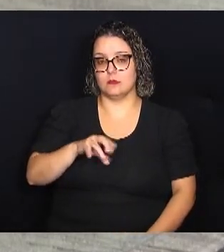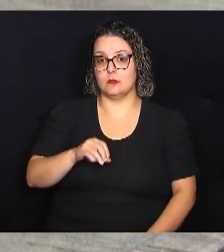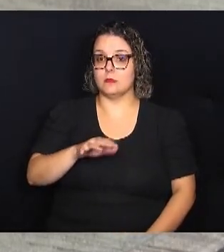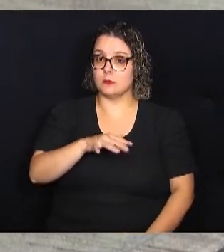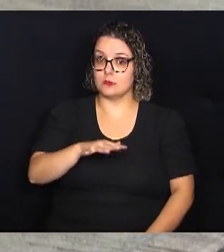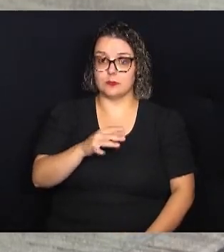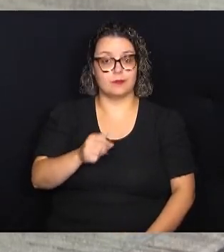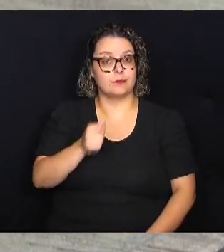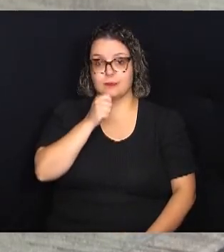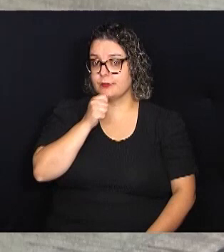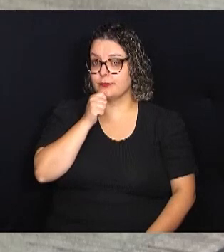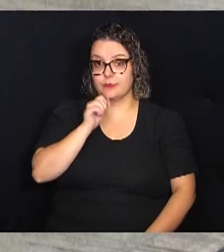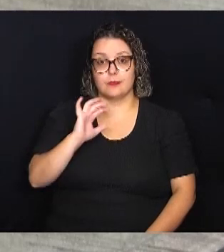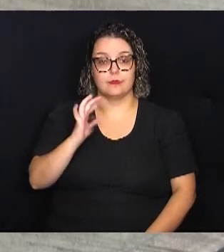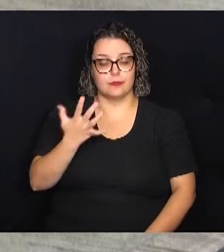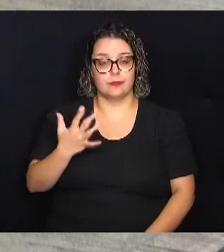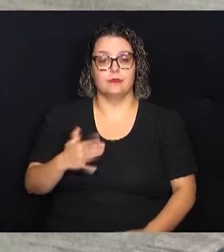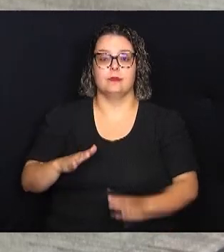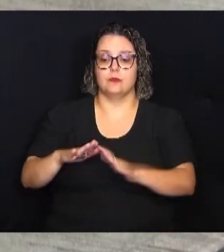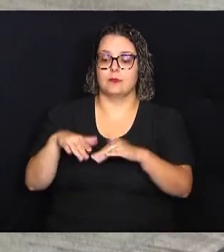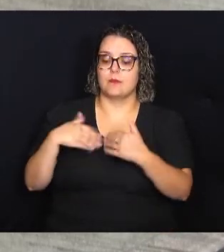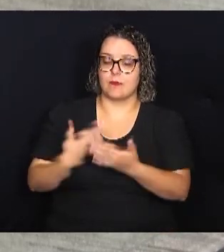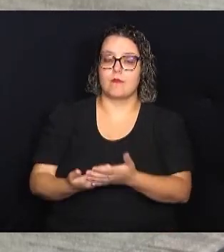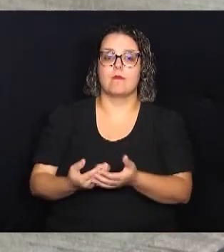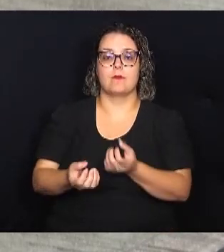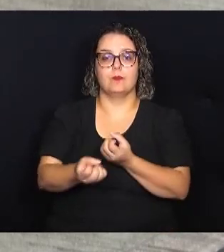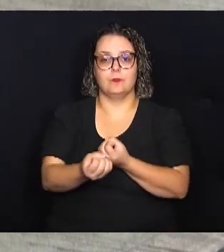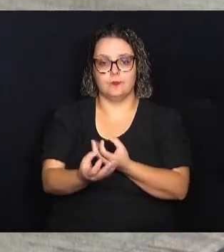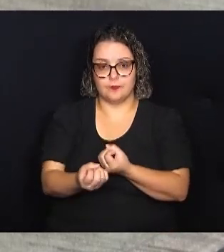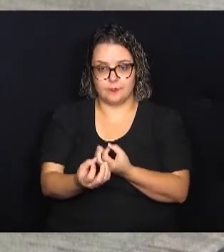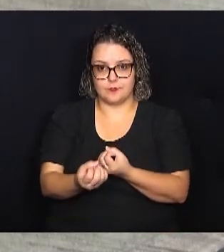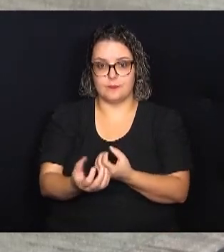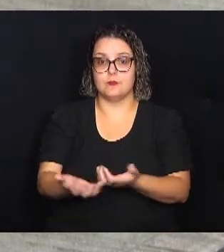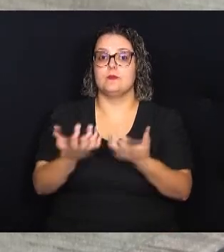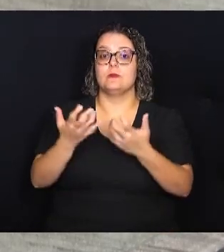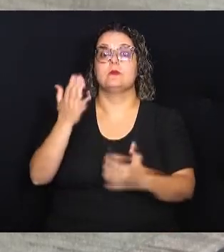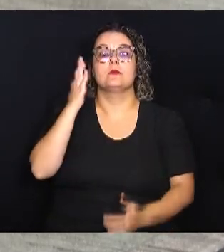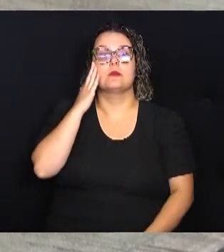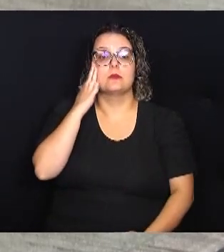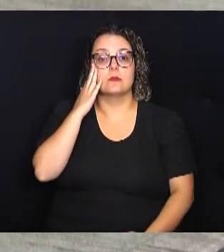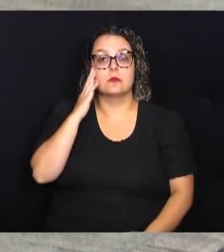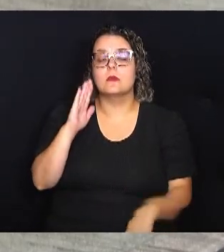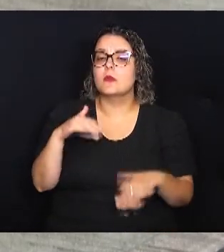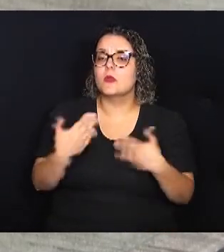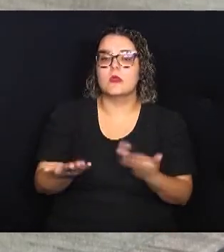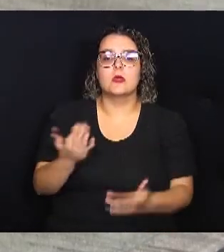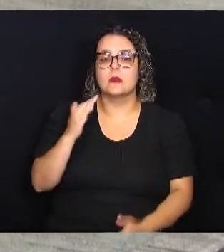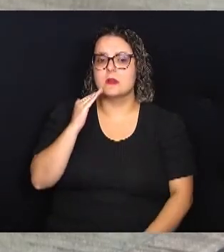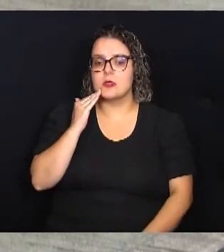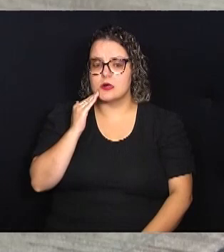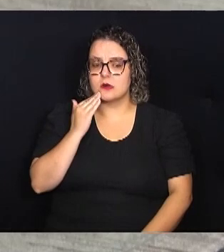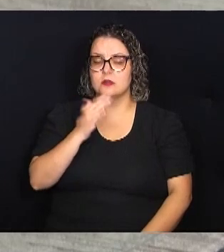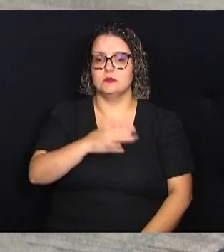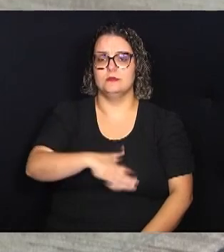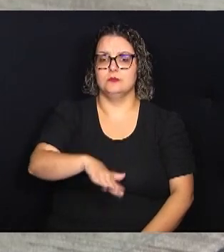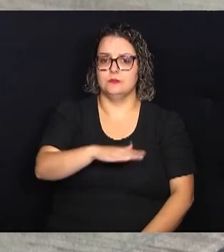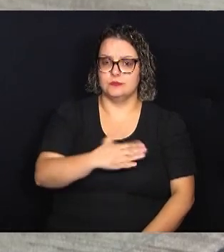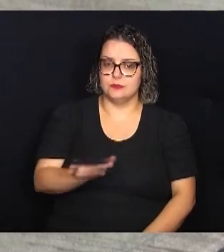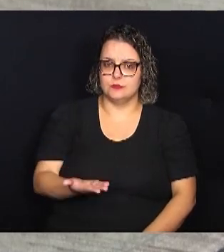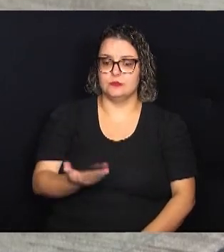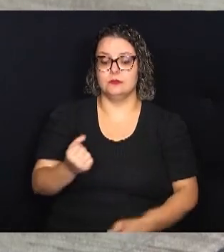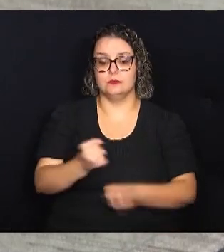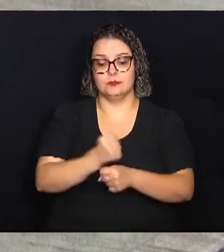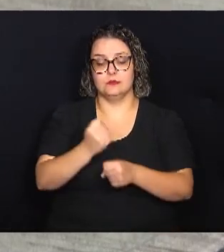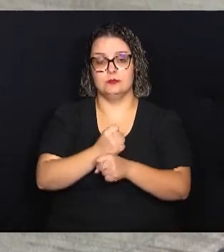nós fizemos agora um requerimento de informação, querendo saber o déficit desta região. Está construindo uma nova